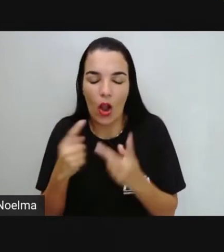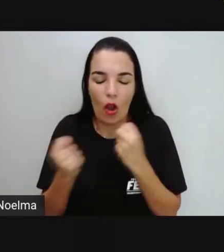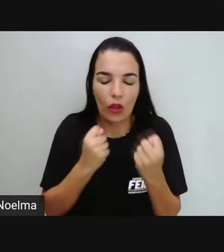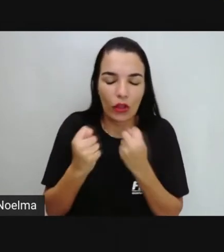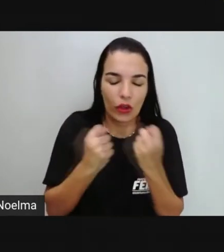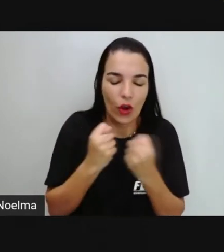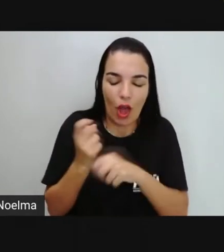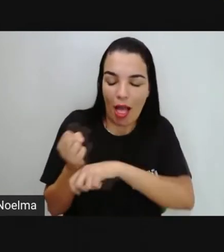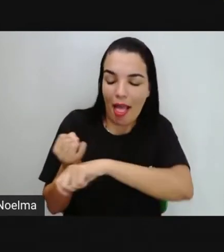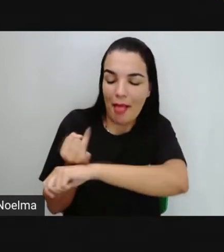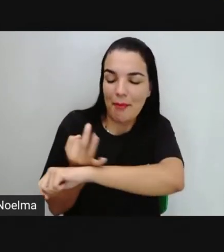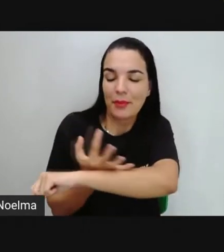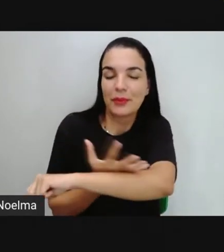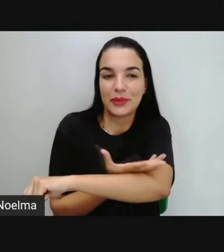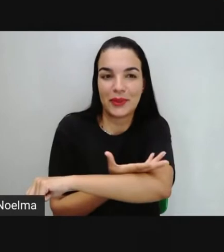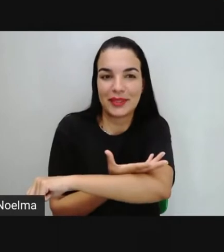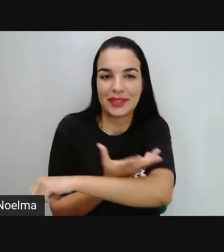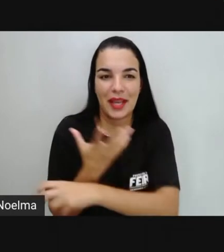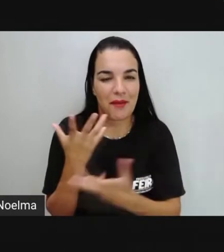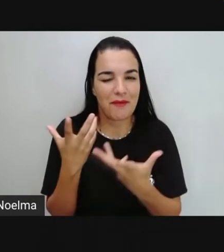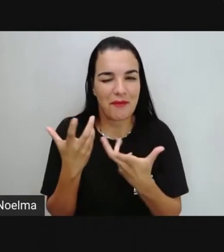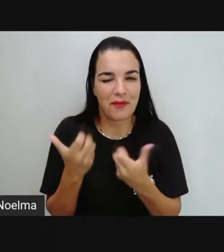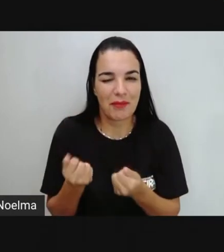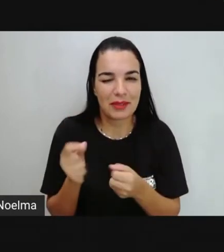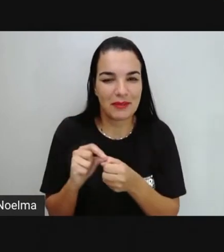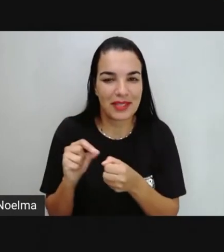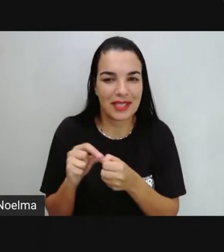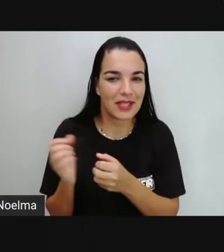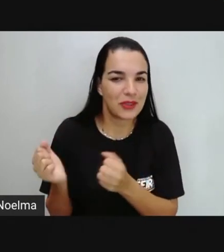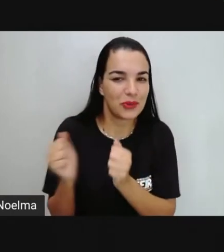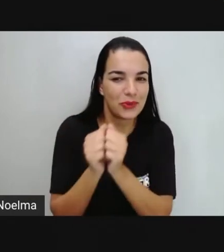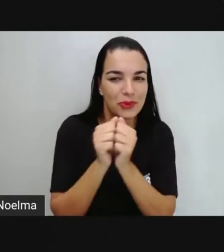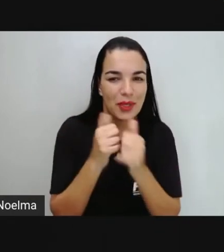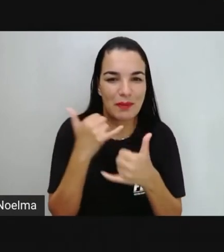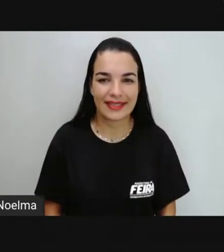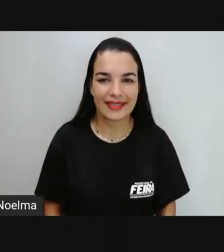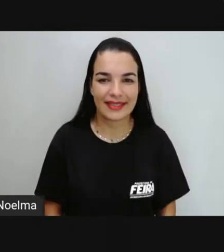essas emoções. E aí, vamos para a dinâmica?